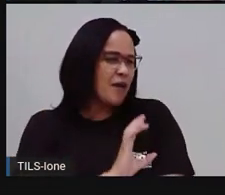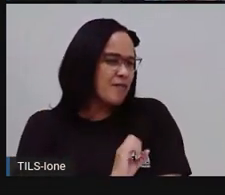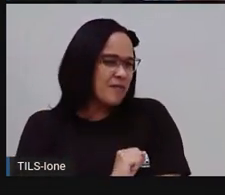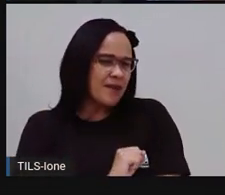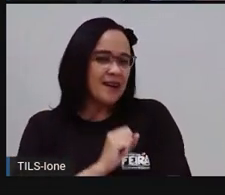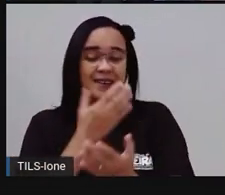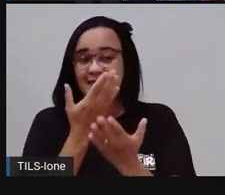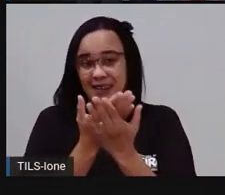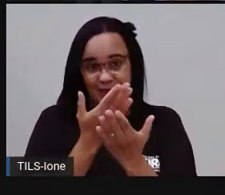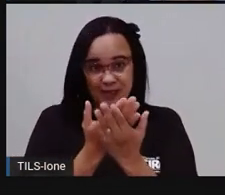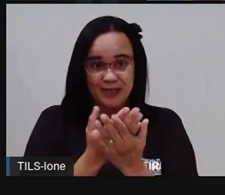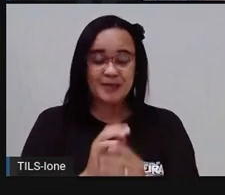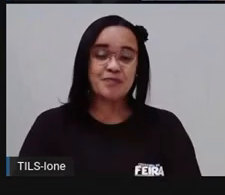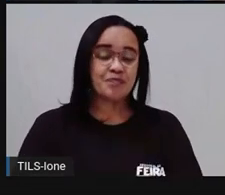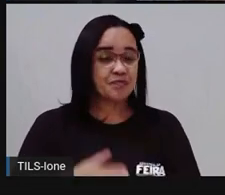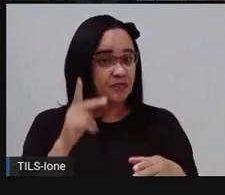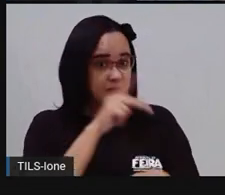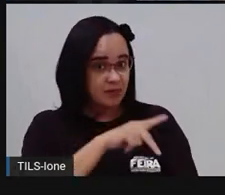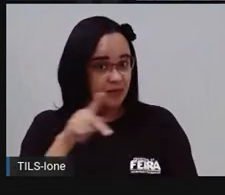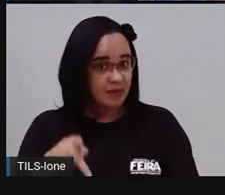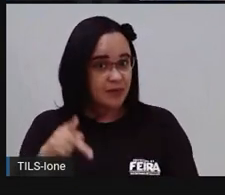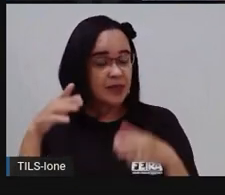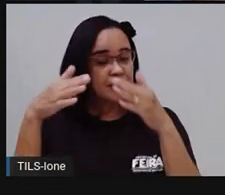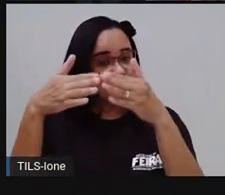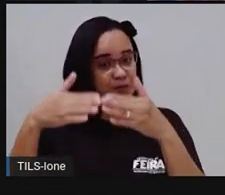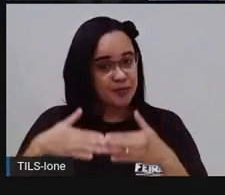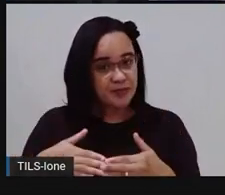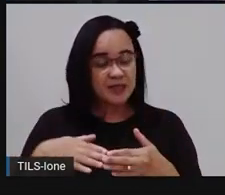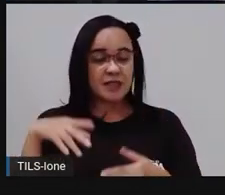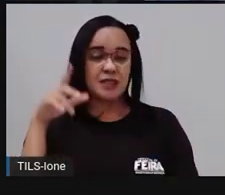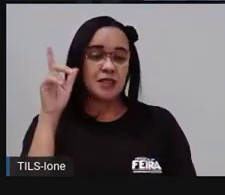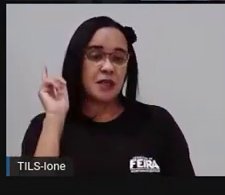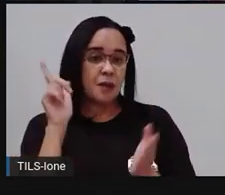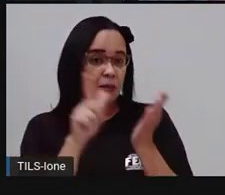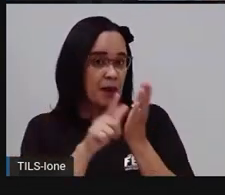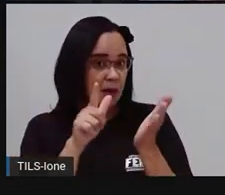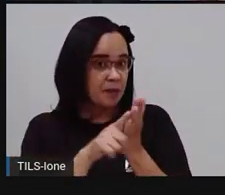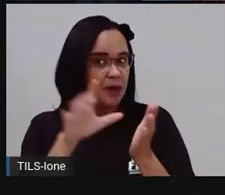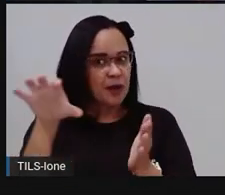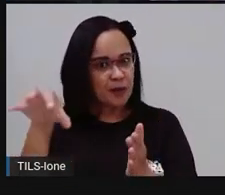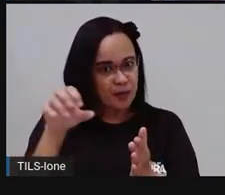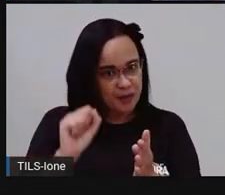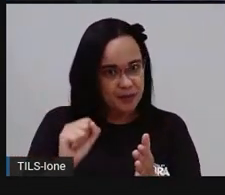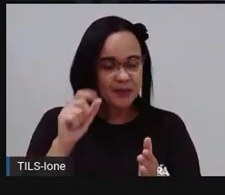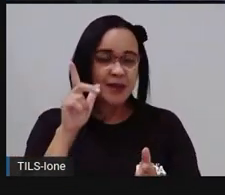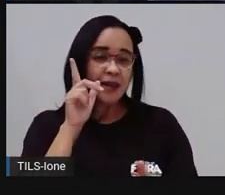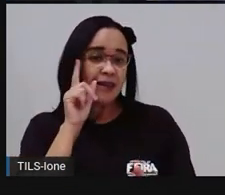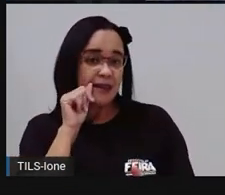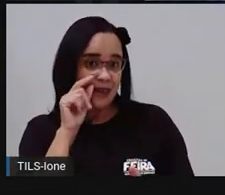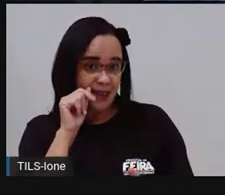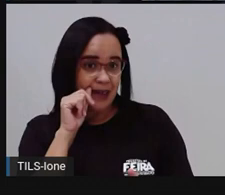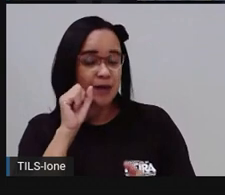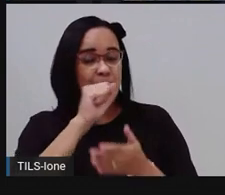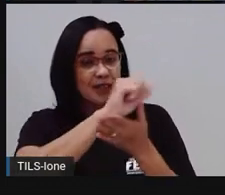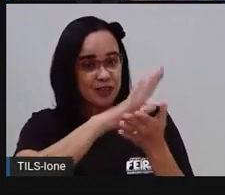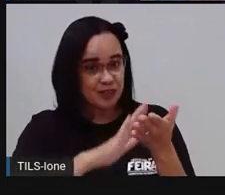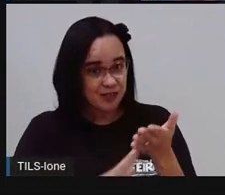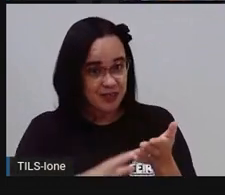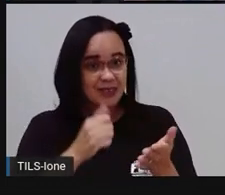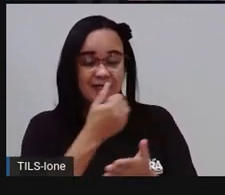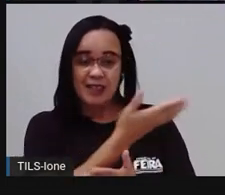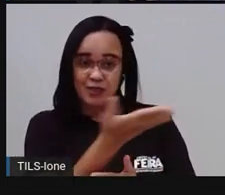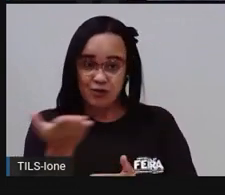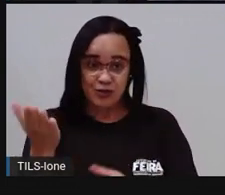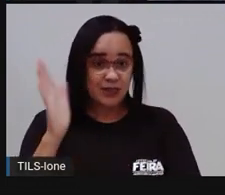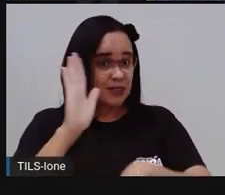que você já pegue seu lápis e seu papel, porque a gente vai fazer uma atividade. E a Pro vai pedir para vocês explorarem aí algumas